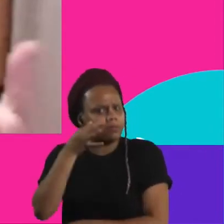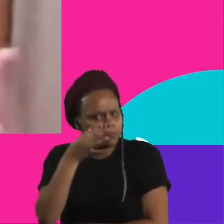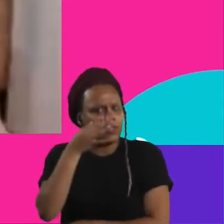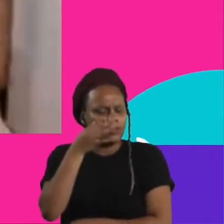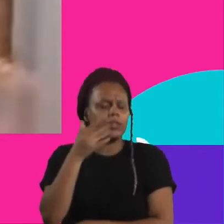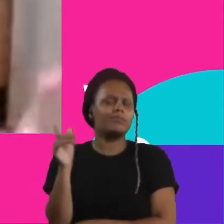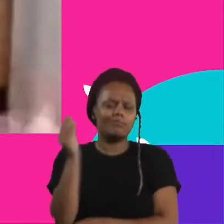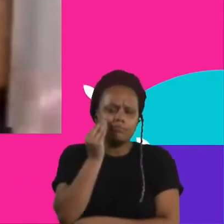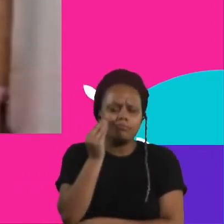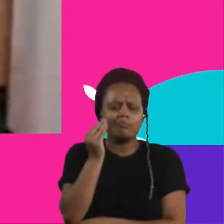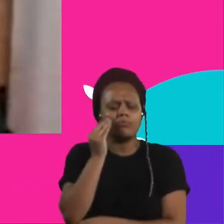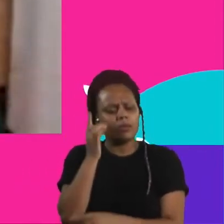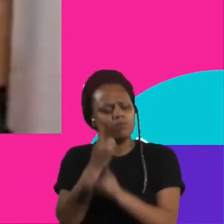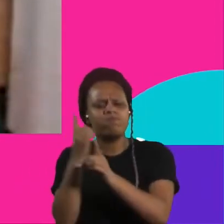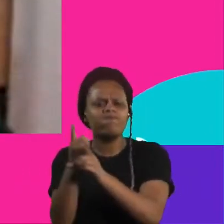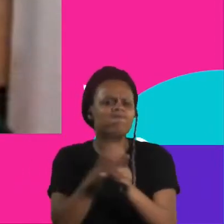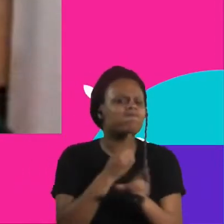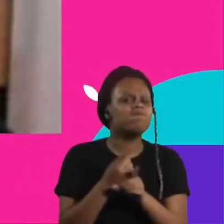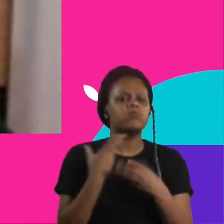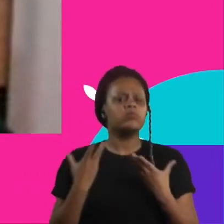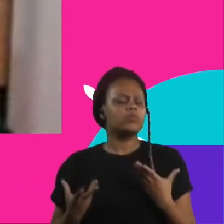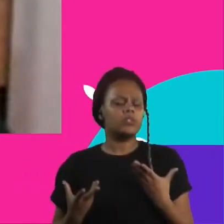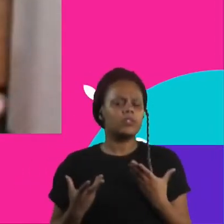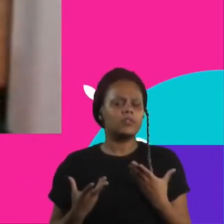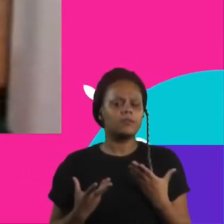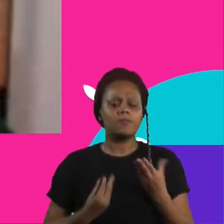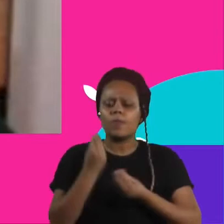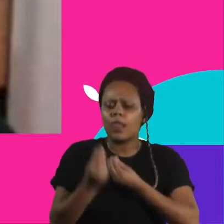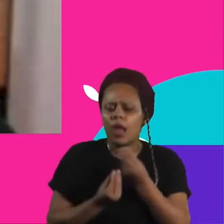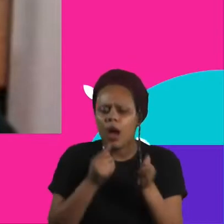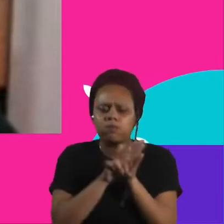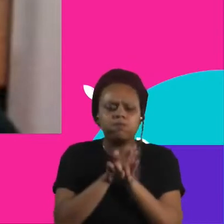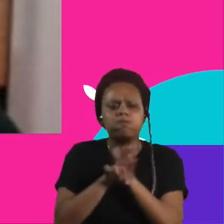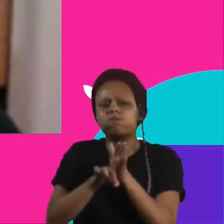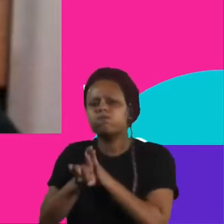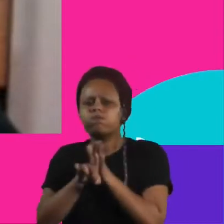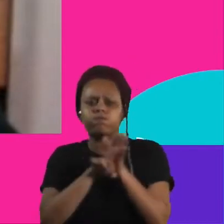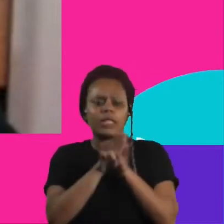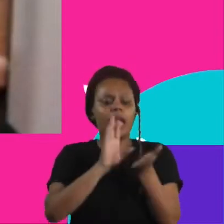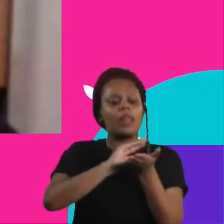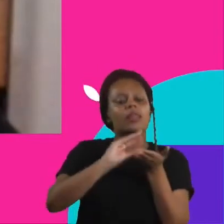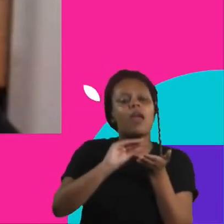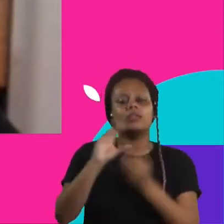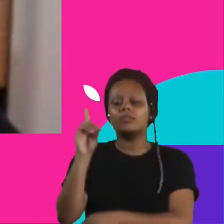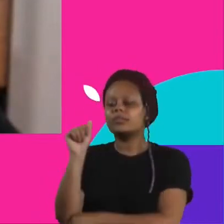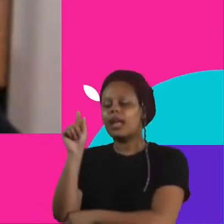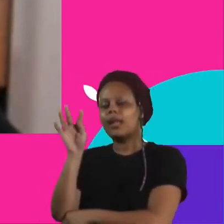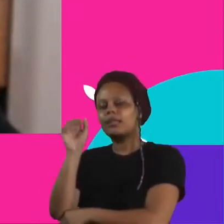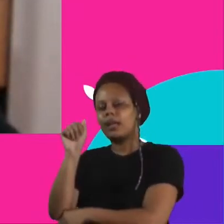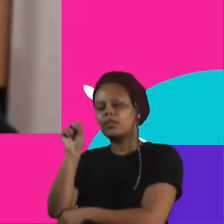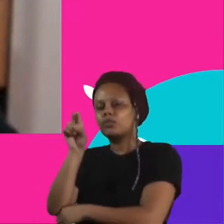pessoas, com servidores também, como é que pesquisava dados no DataSus que ela queria levar pra